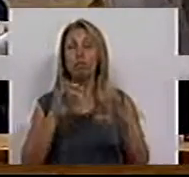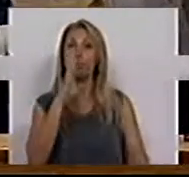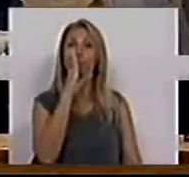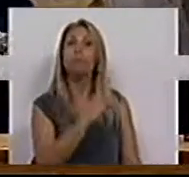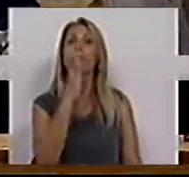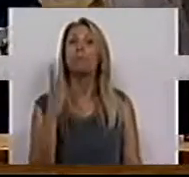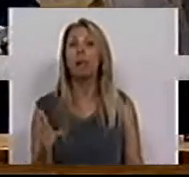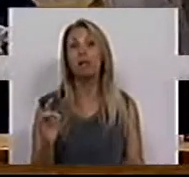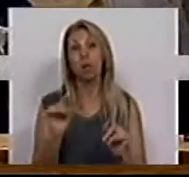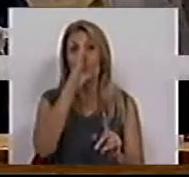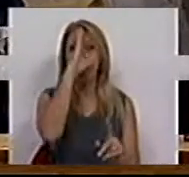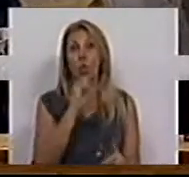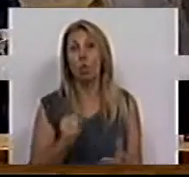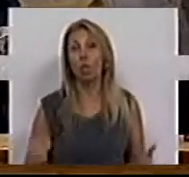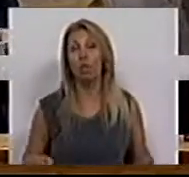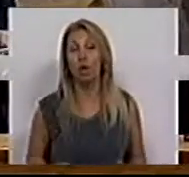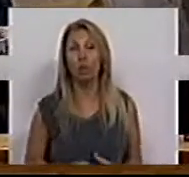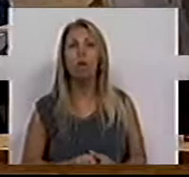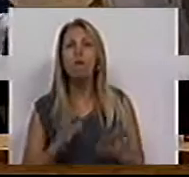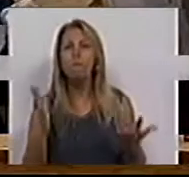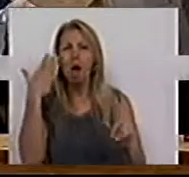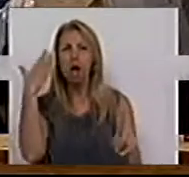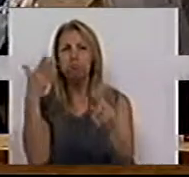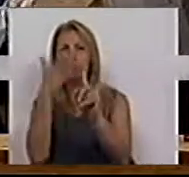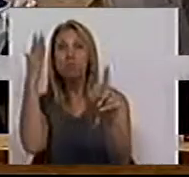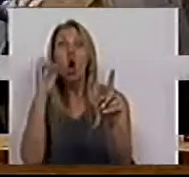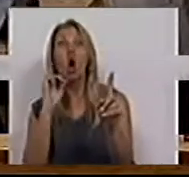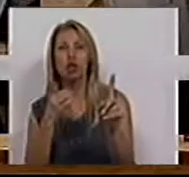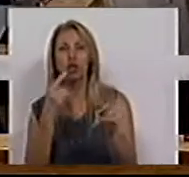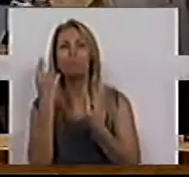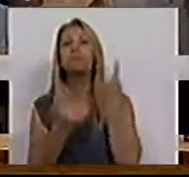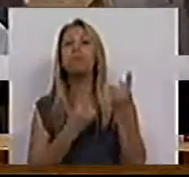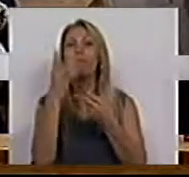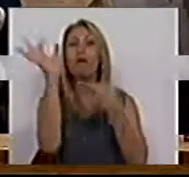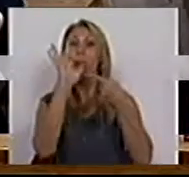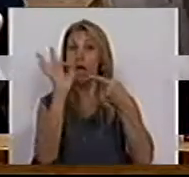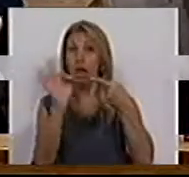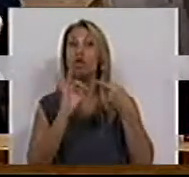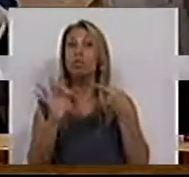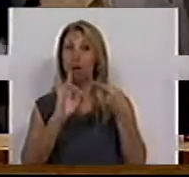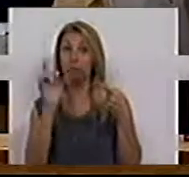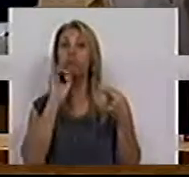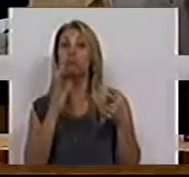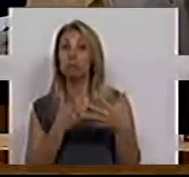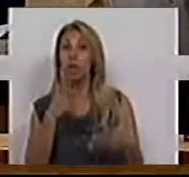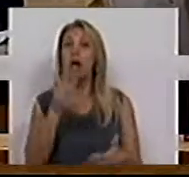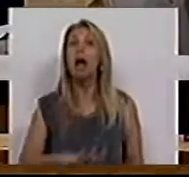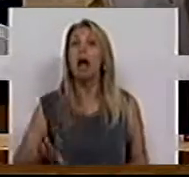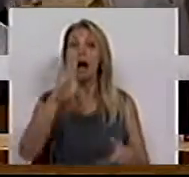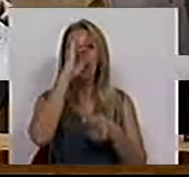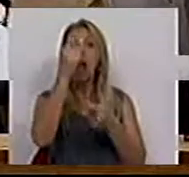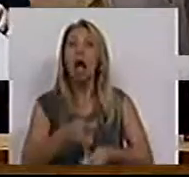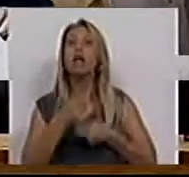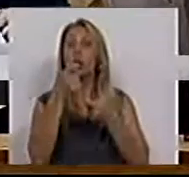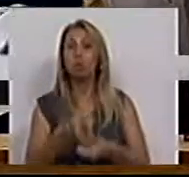do Governo, incidiu sobre alguns aspectos importantes da área da agricultura e das